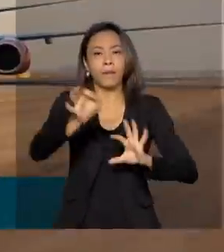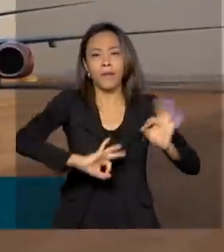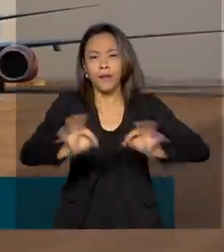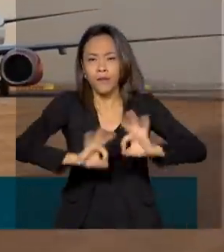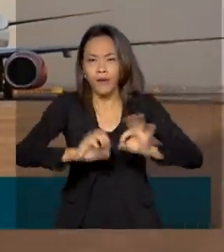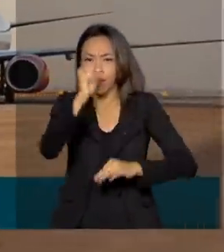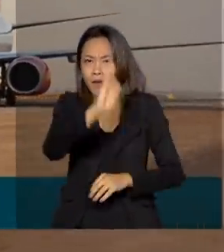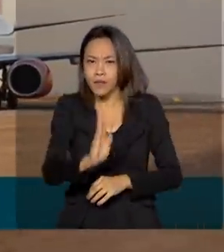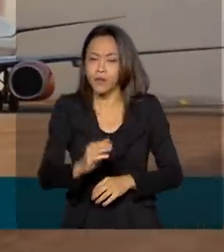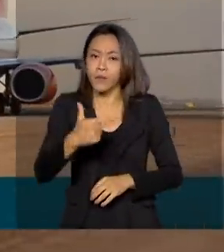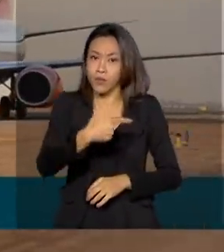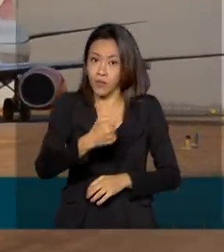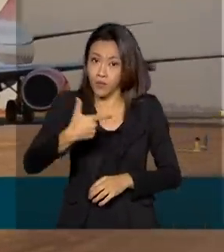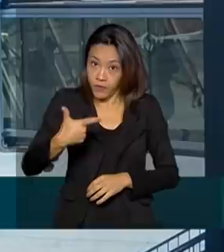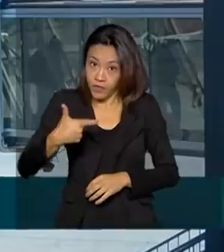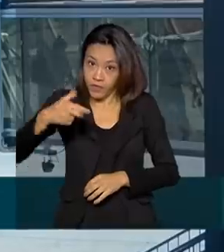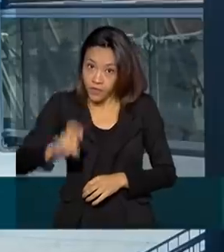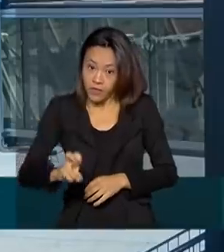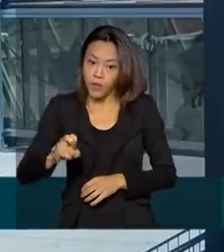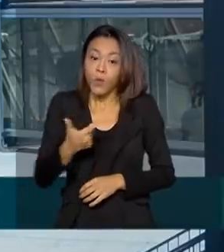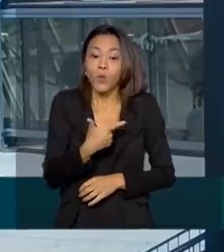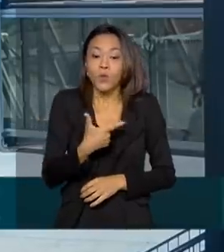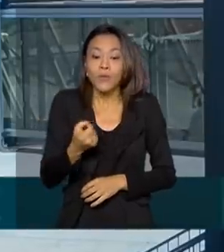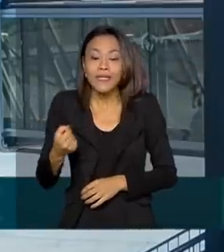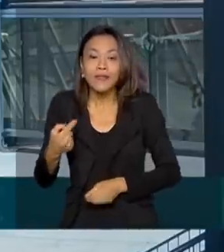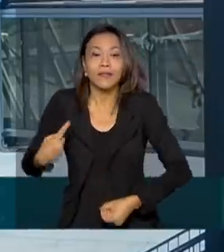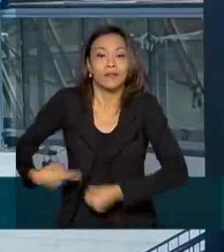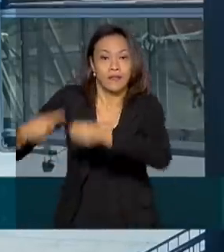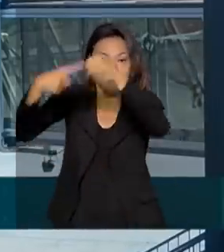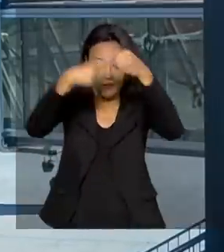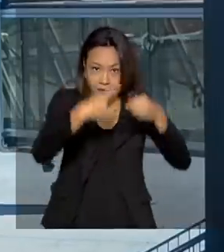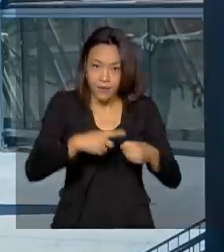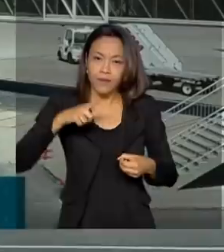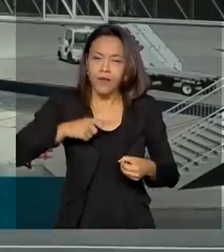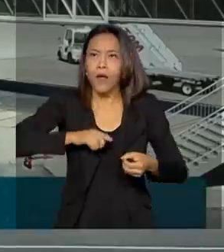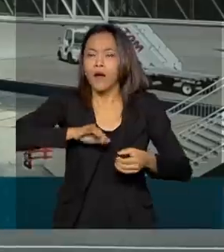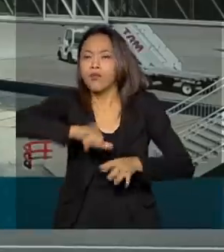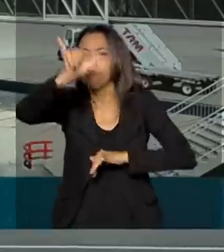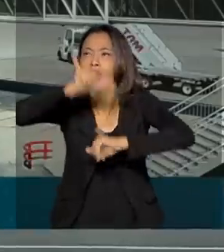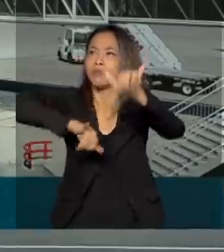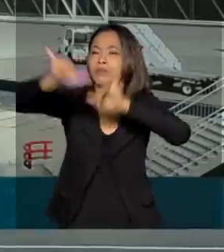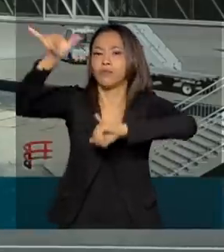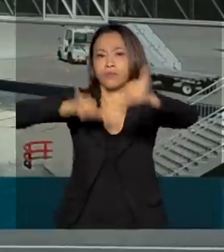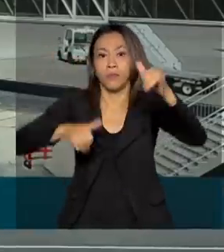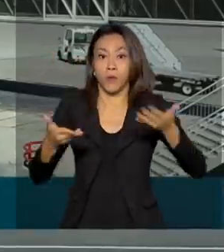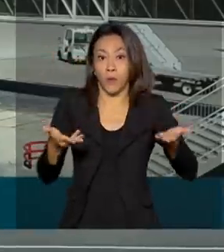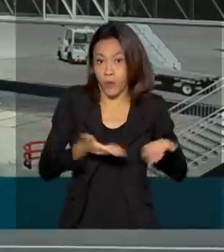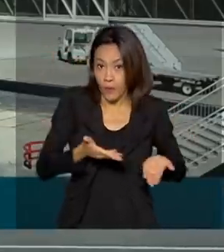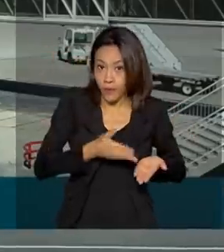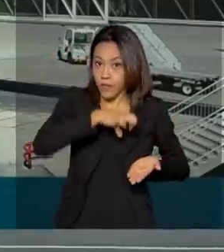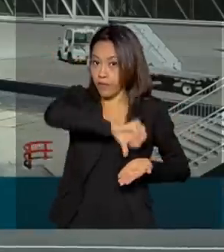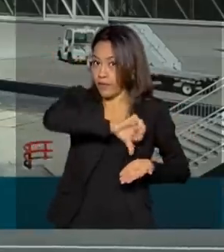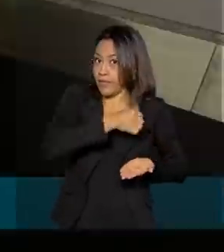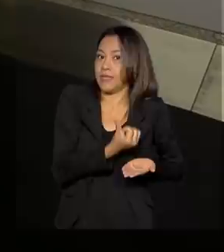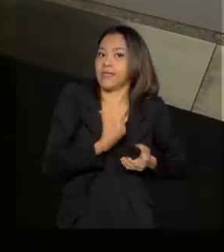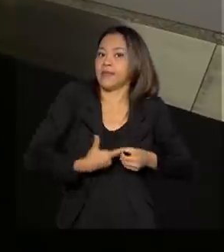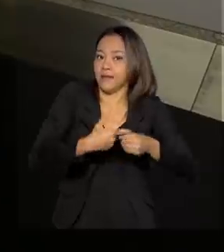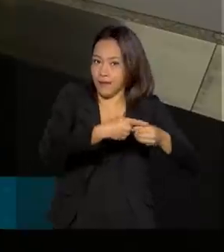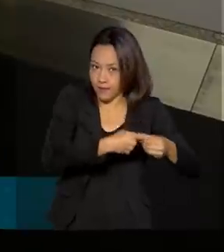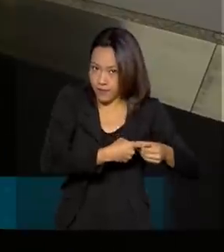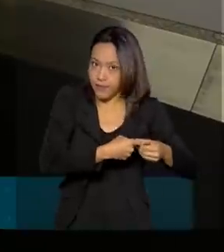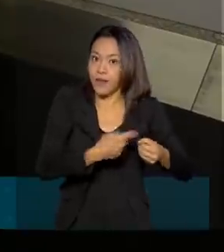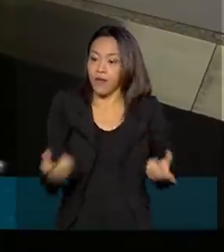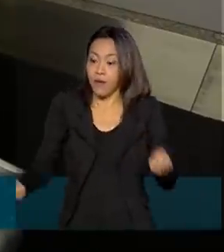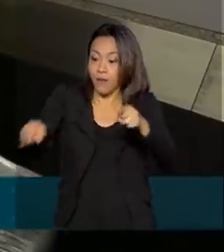2025, 200 cidades ofereçam voos regulares, quando hoje são 96. Uma parceria